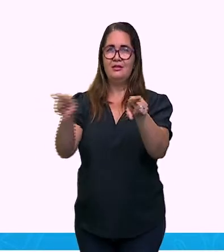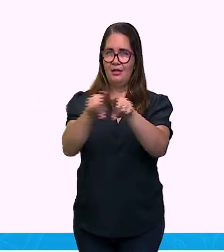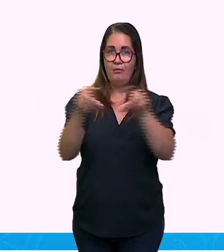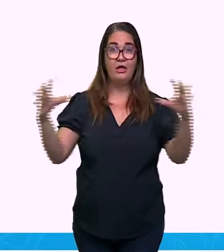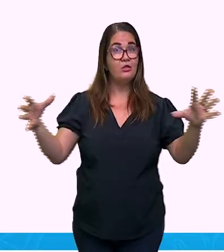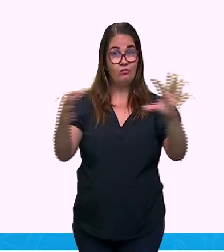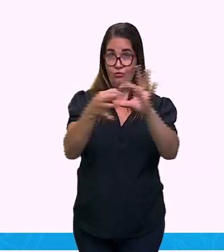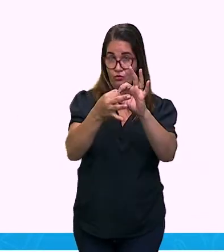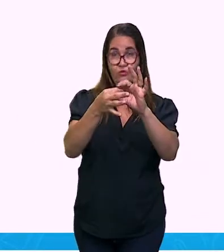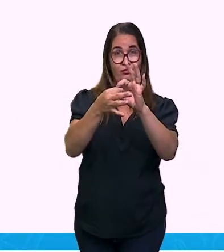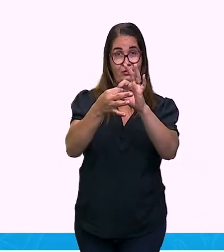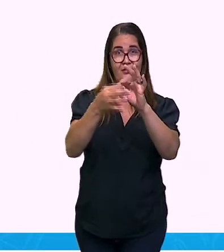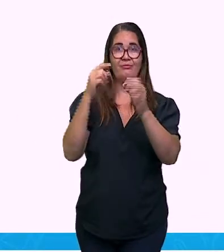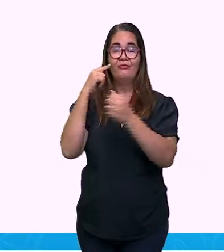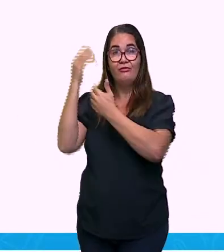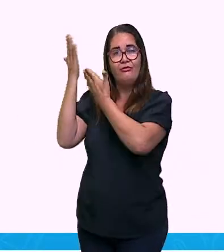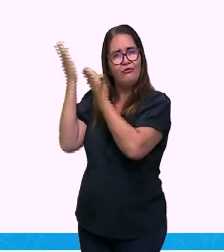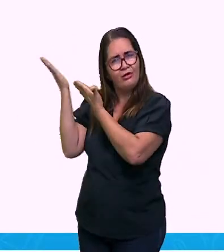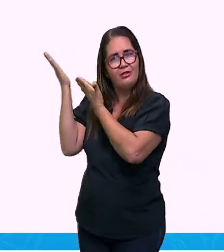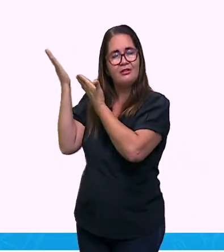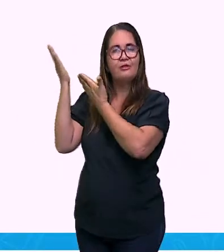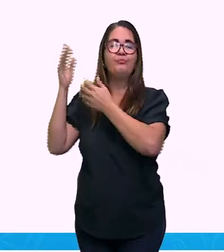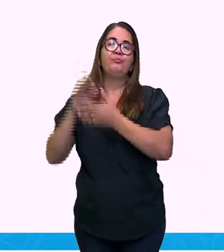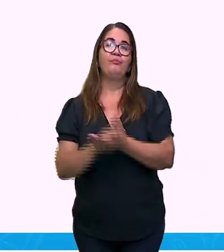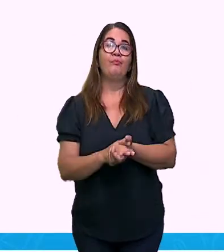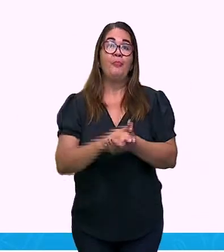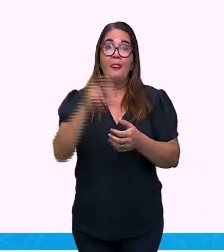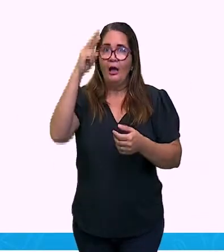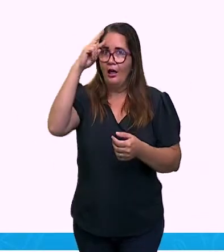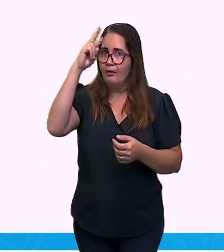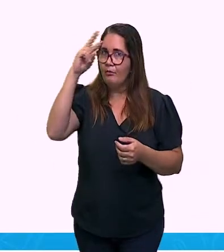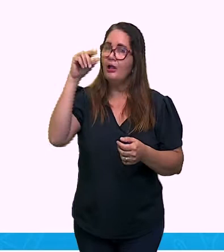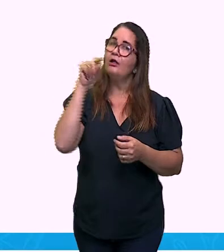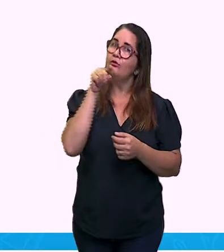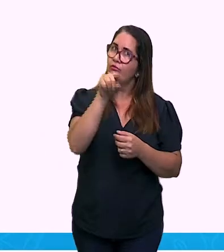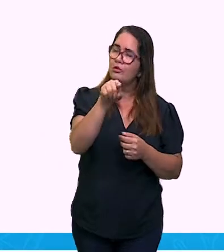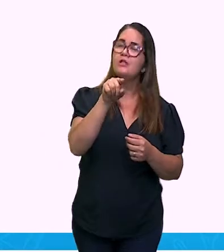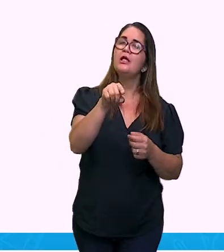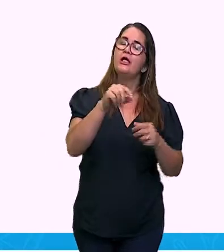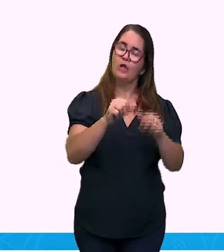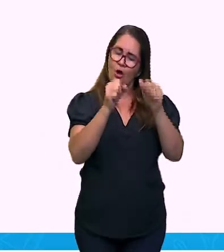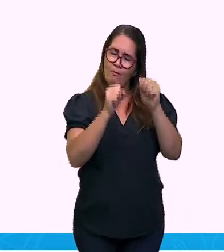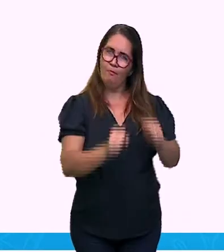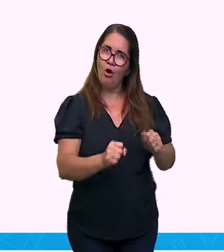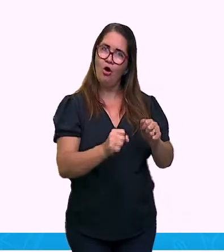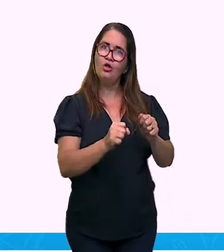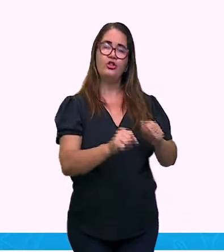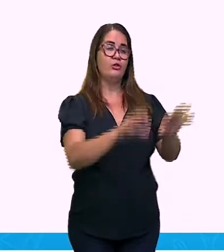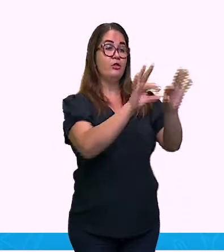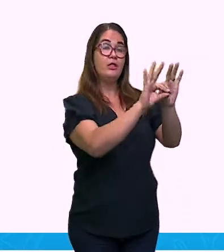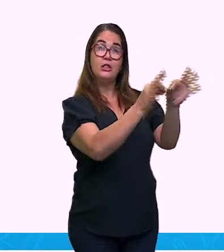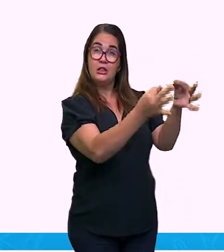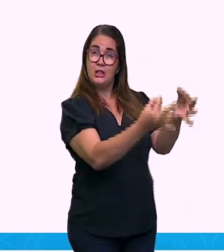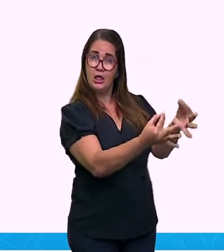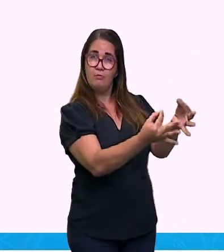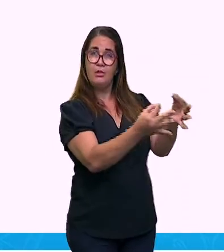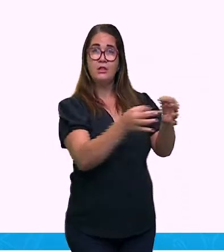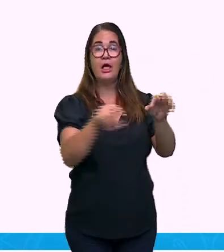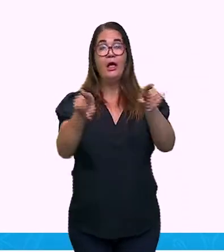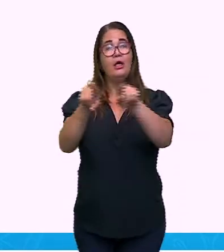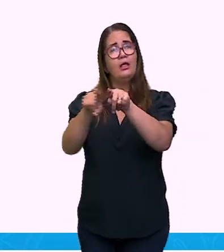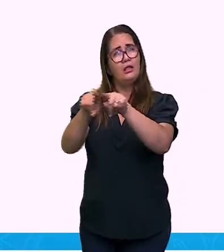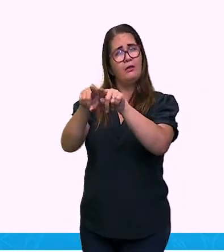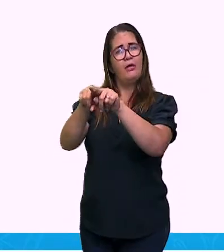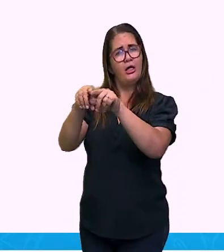Vamos ver o exemplo de período. Ah, lembrando que o período pode ser simples ou ele pode ser composto. Quando que ele vai ser